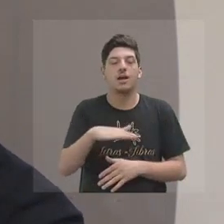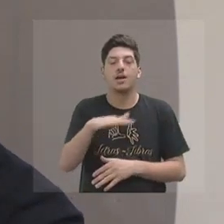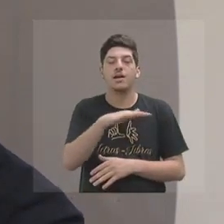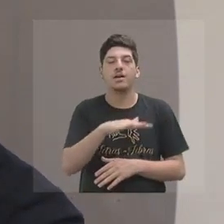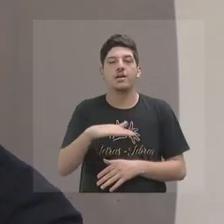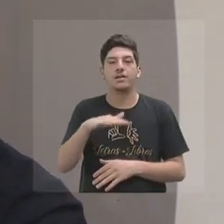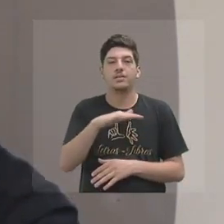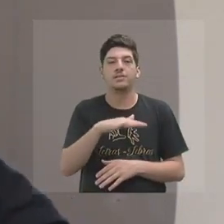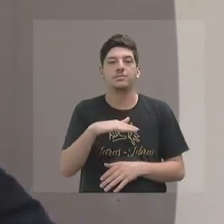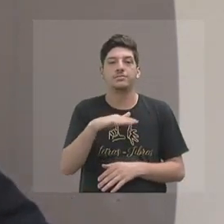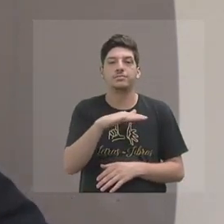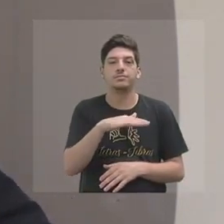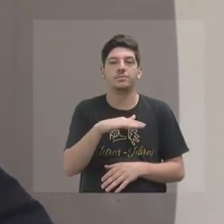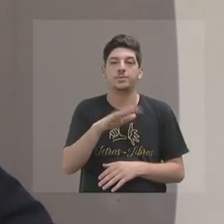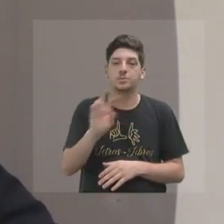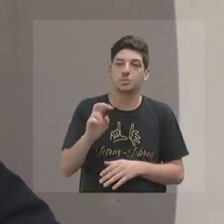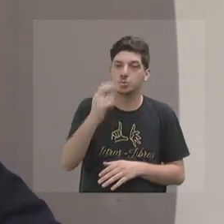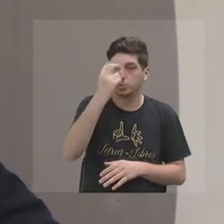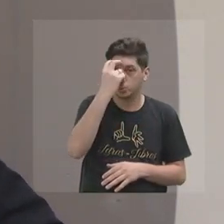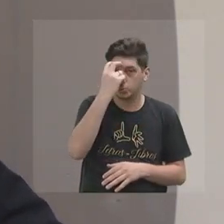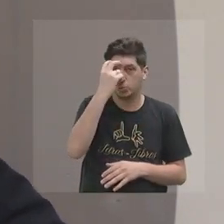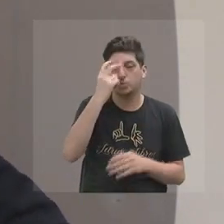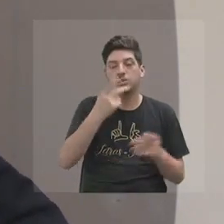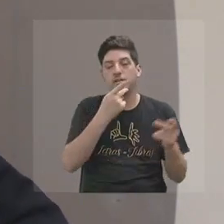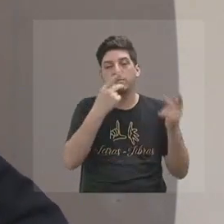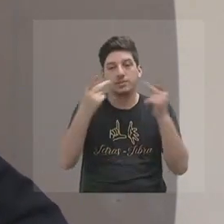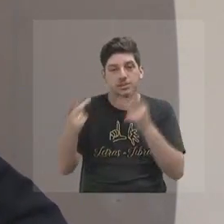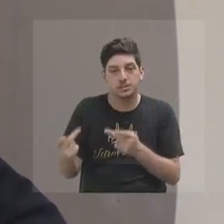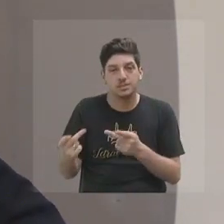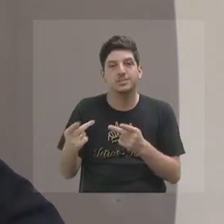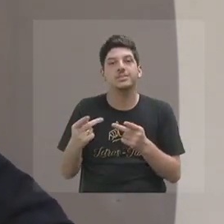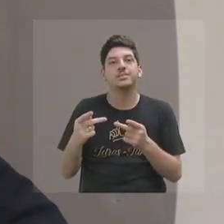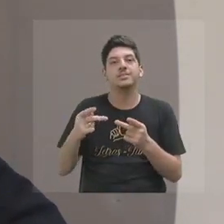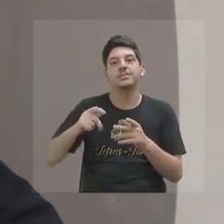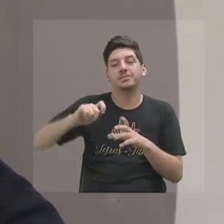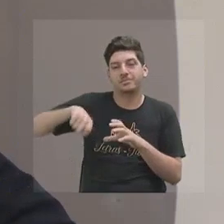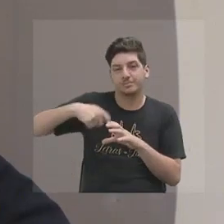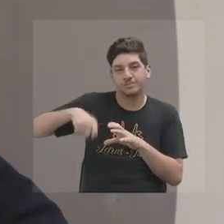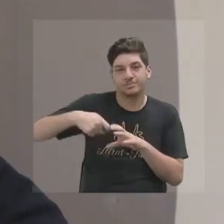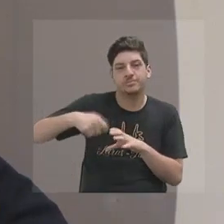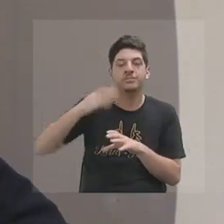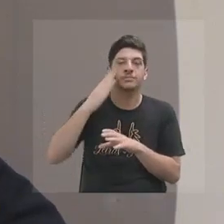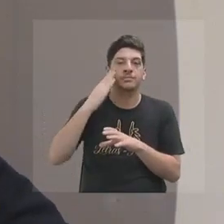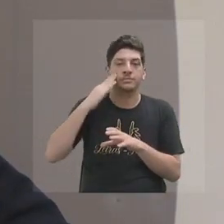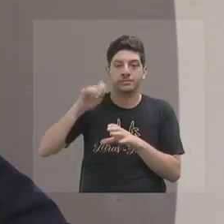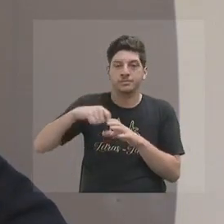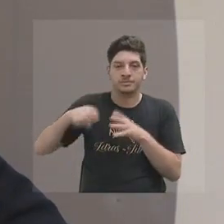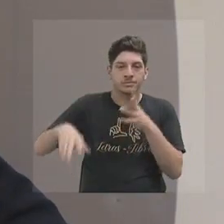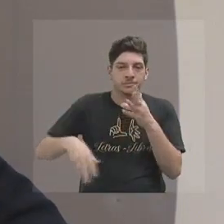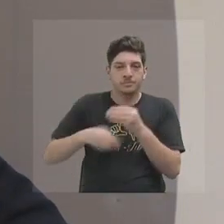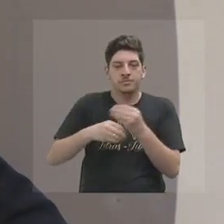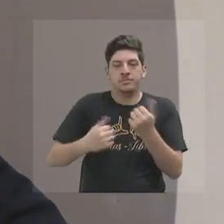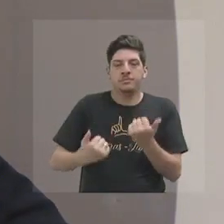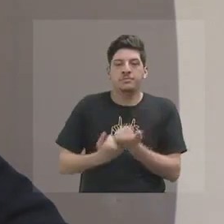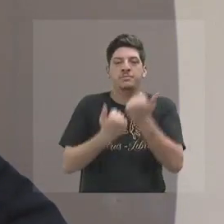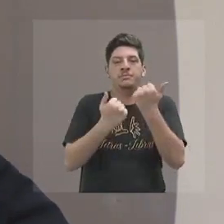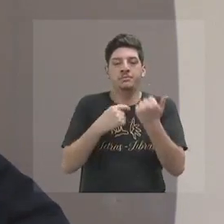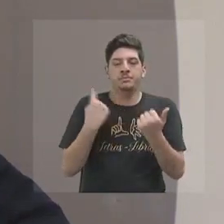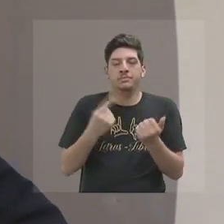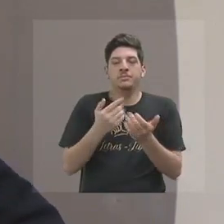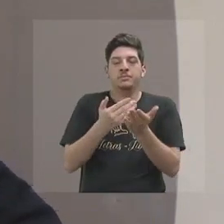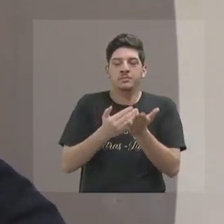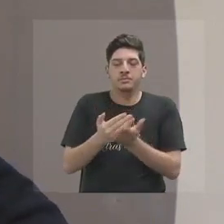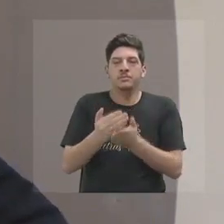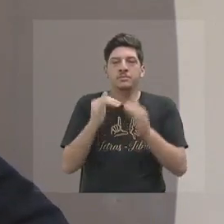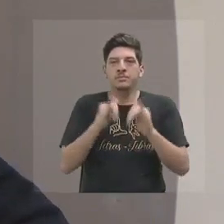esse universo da cultura, da visita, a gastronomia vem só somar. Então, gente está entrando com